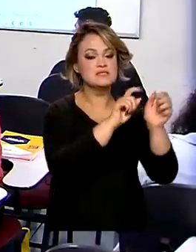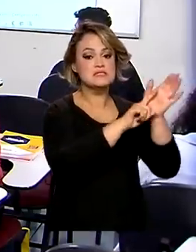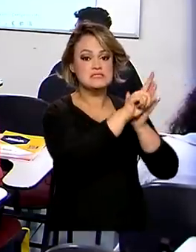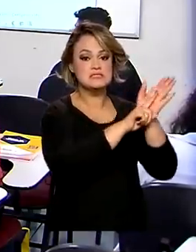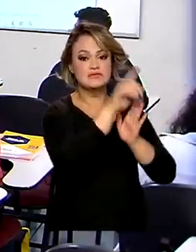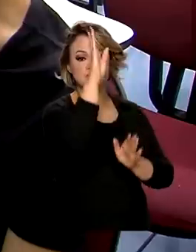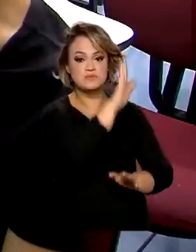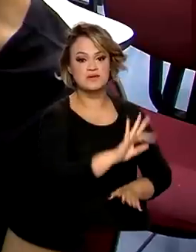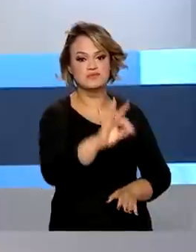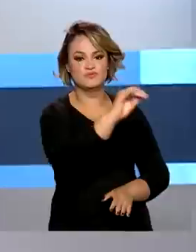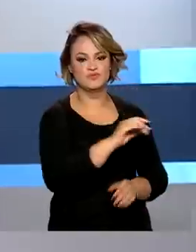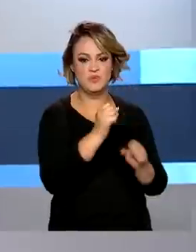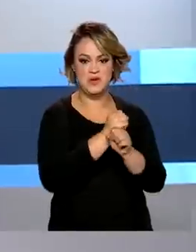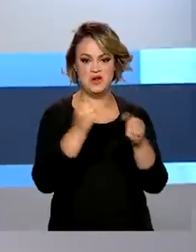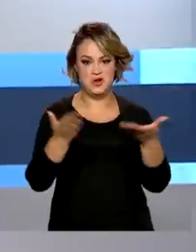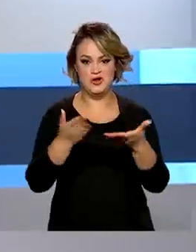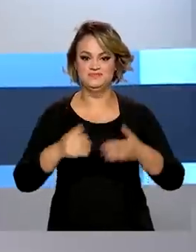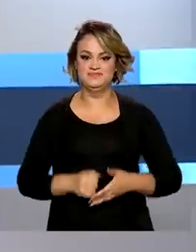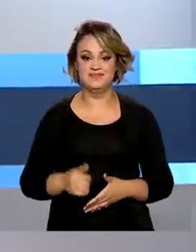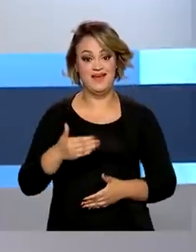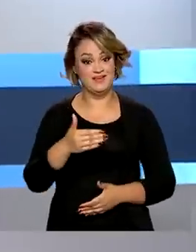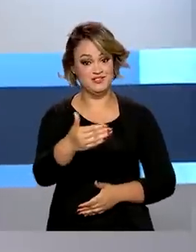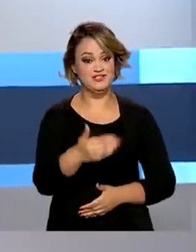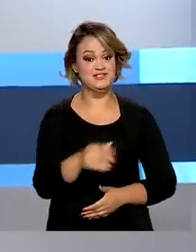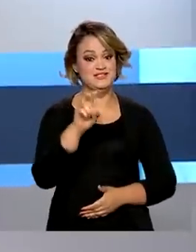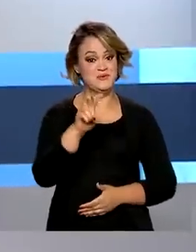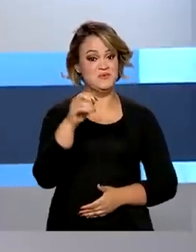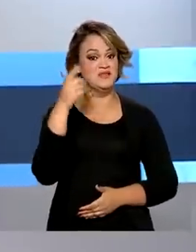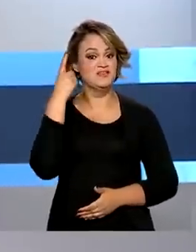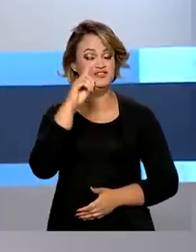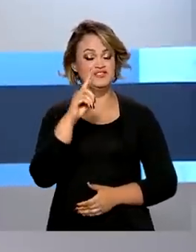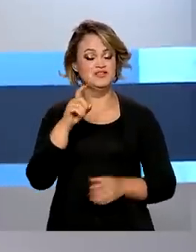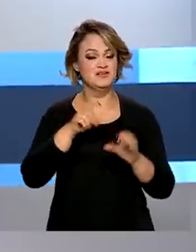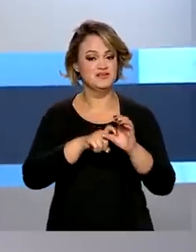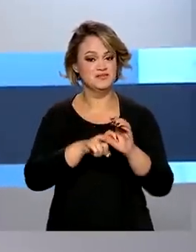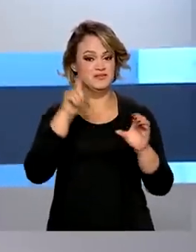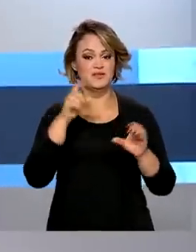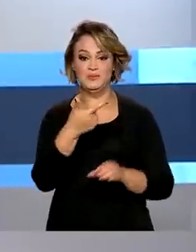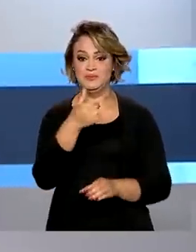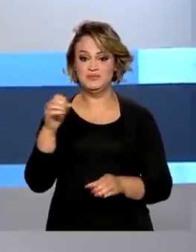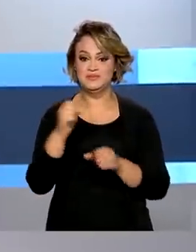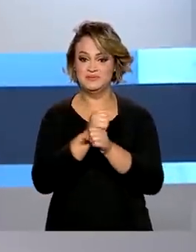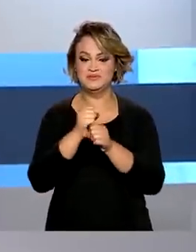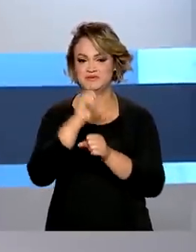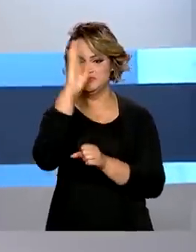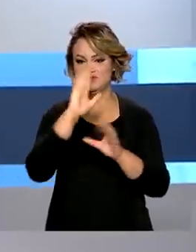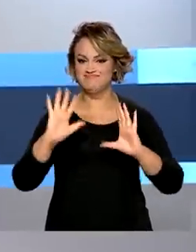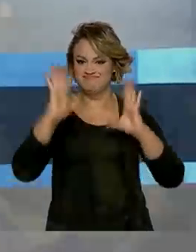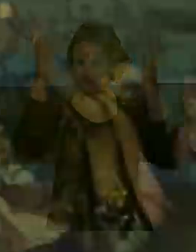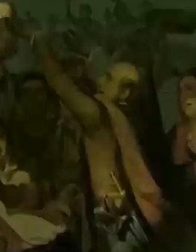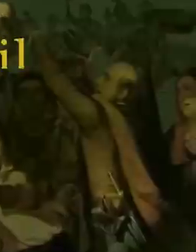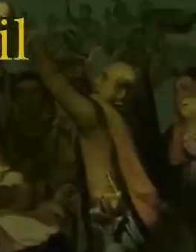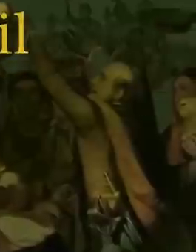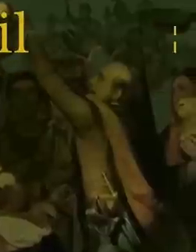2022. E faltam 50 dias para o bicentenário da independência do Brasil.